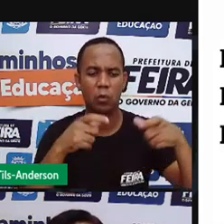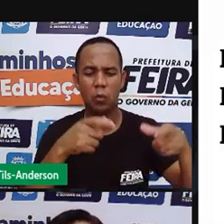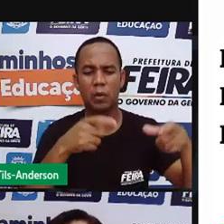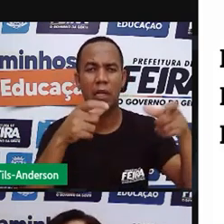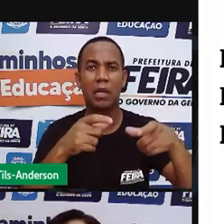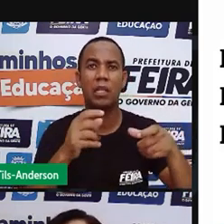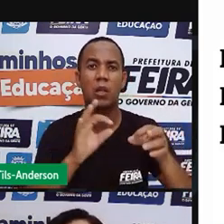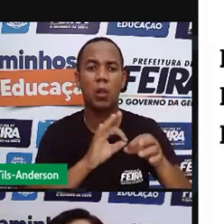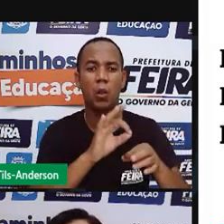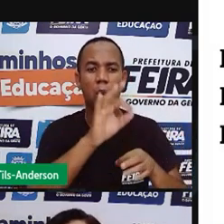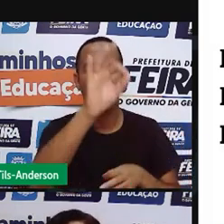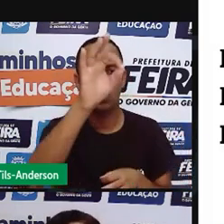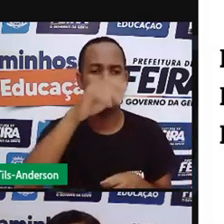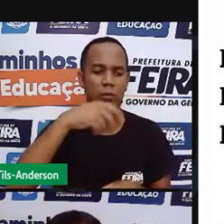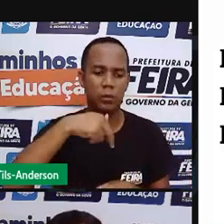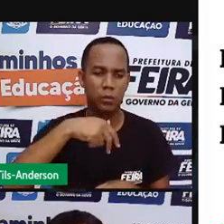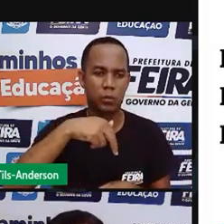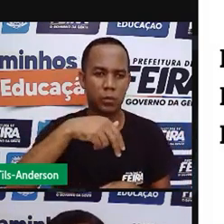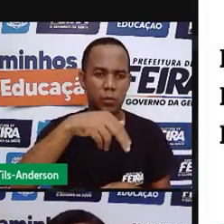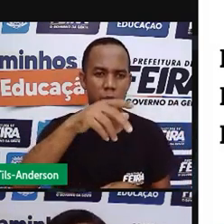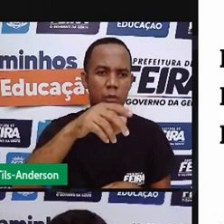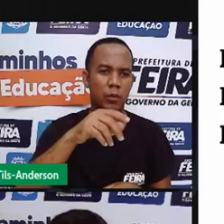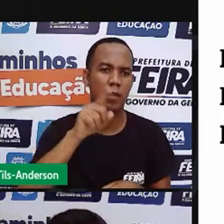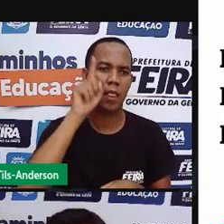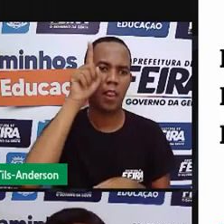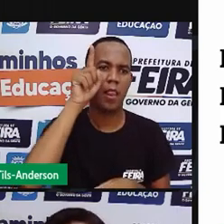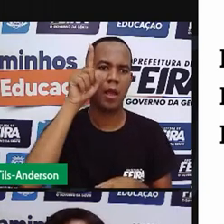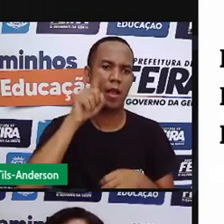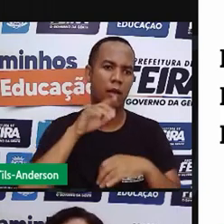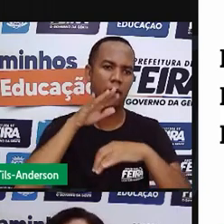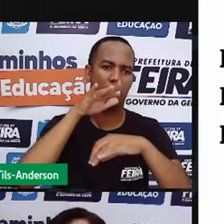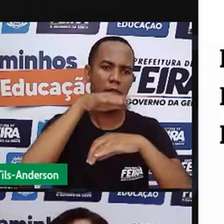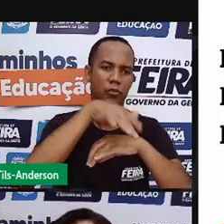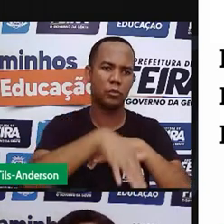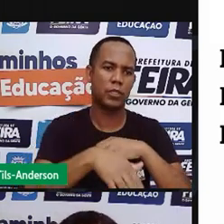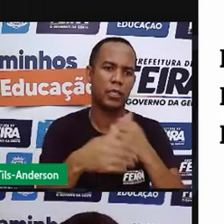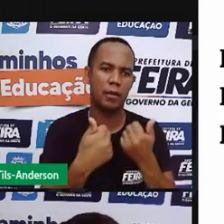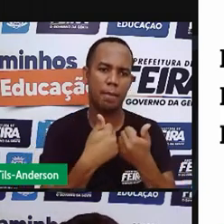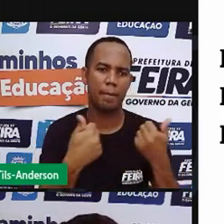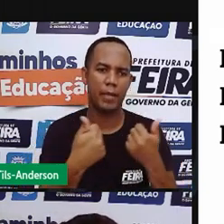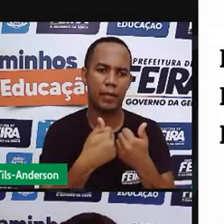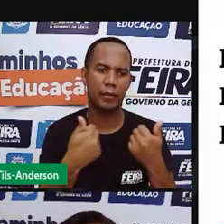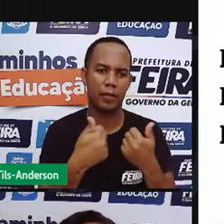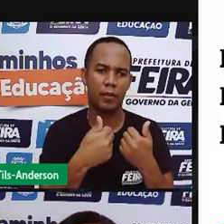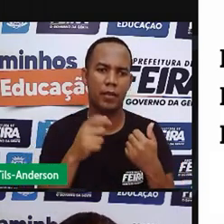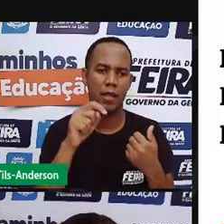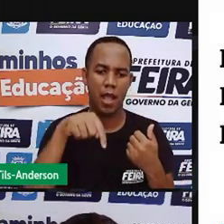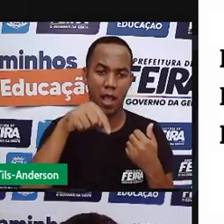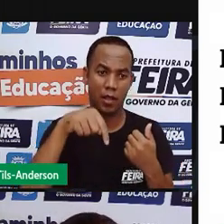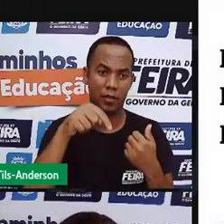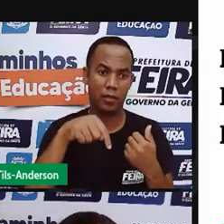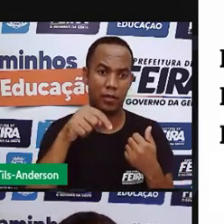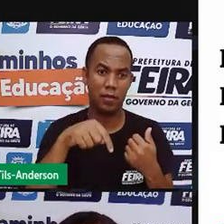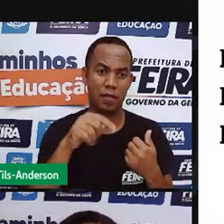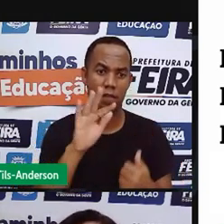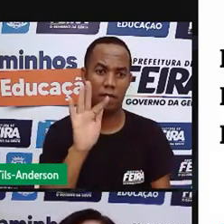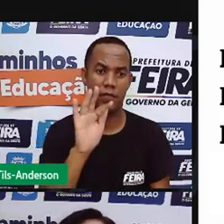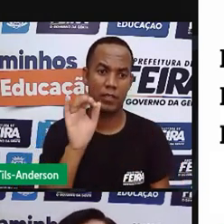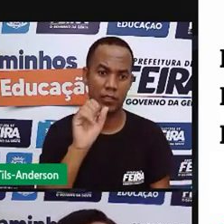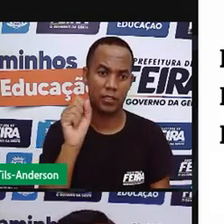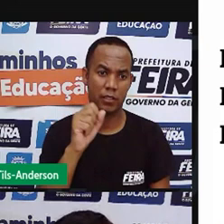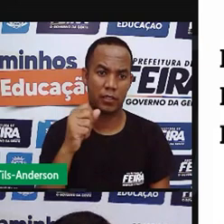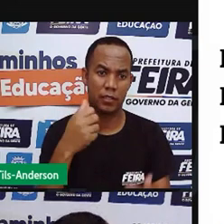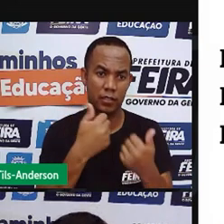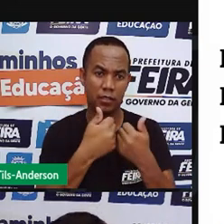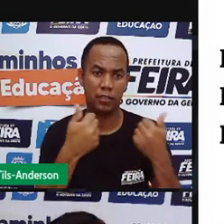estados a caminho do porto de Cachoeira. E surgiu um comércio próspero de gado nessa estada, bem de